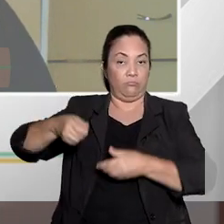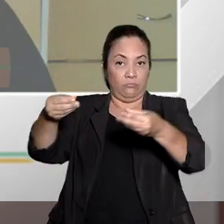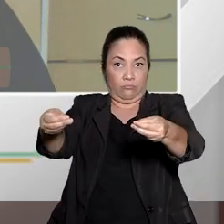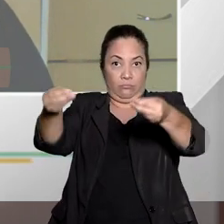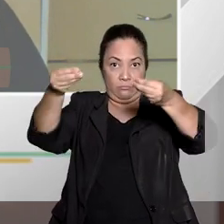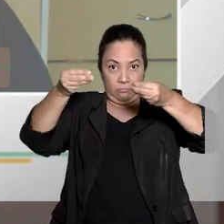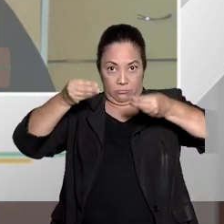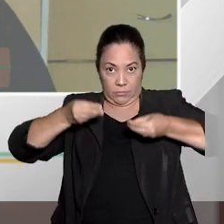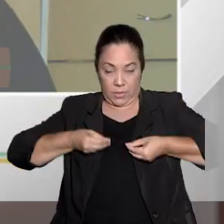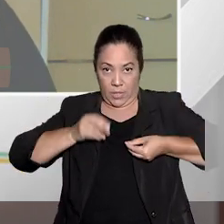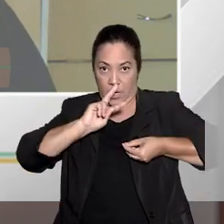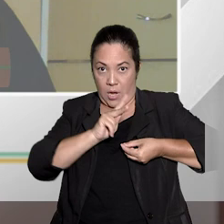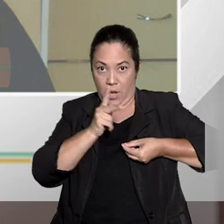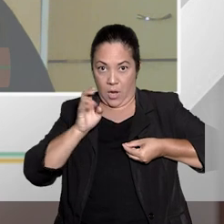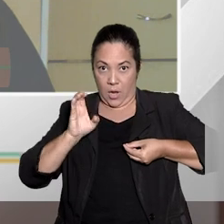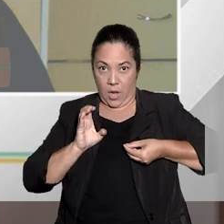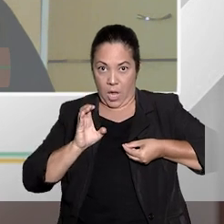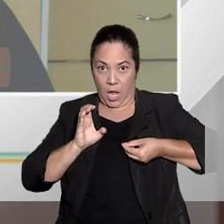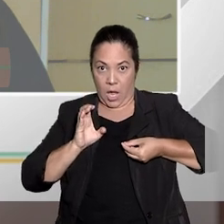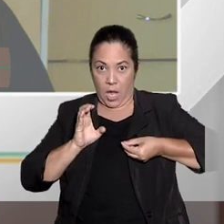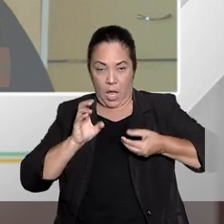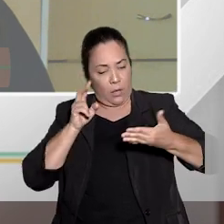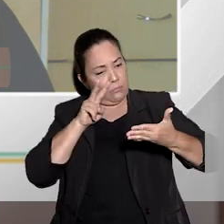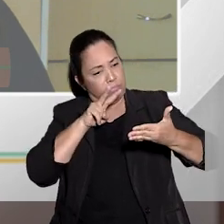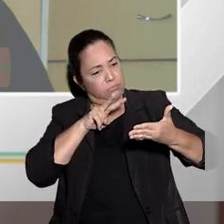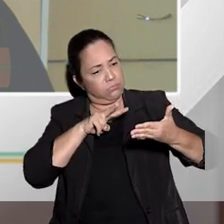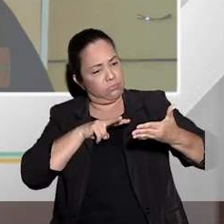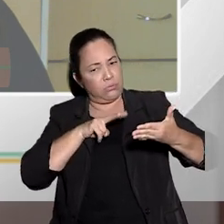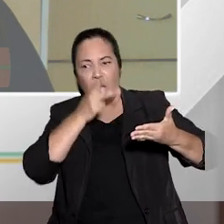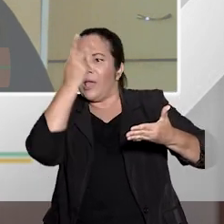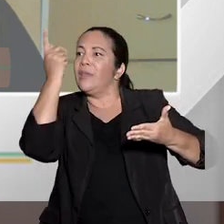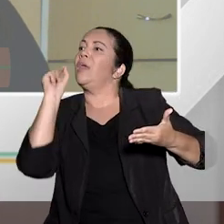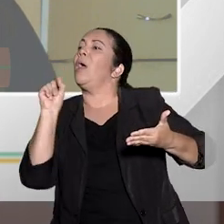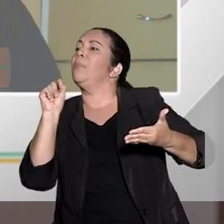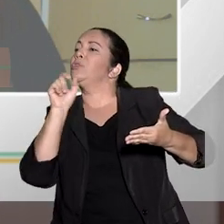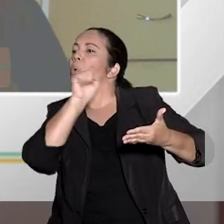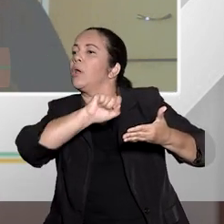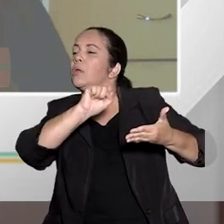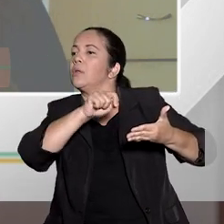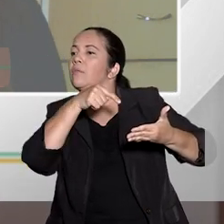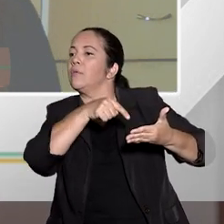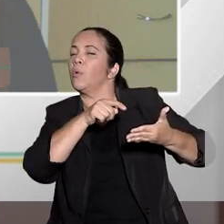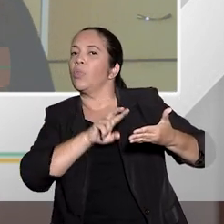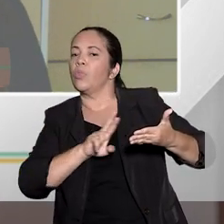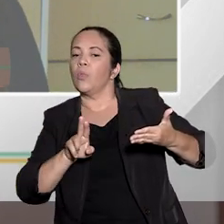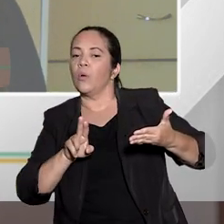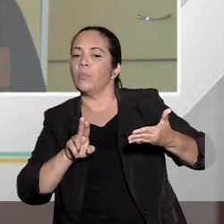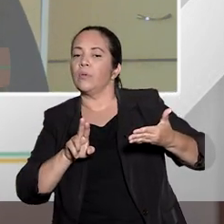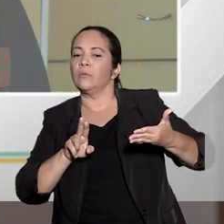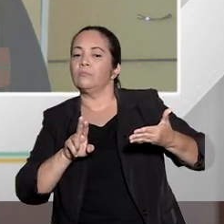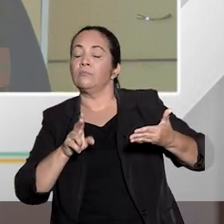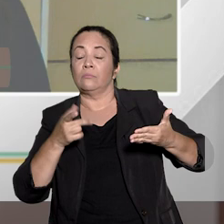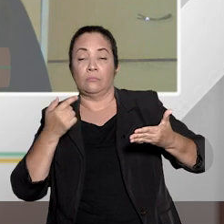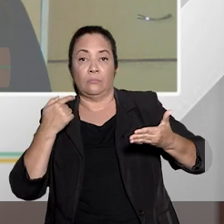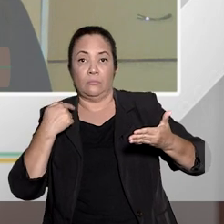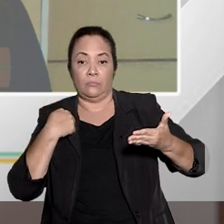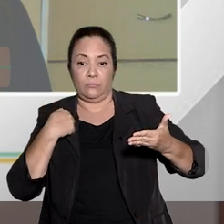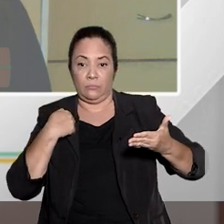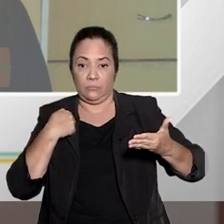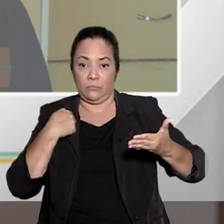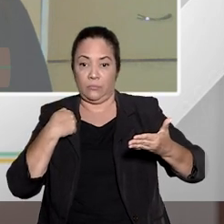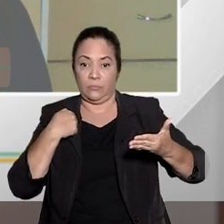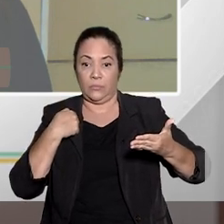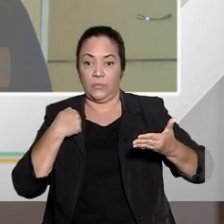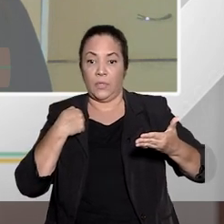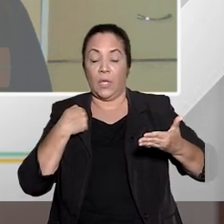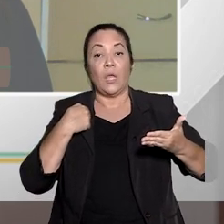um habeas corpus sem nenhuma identificação, eu não sei quem foi que fez aquilo ali, eu posso realmente seguir o que